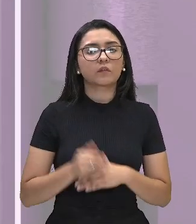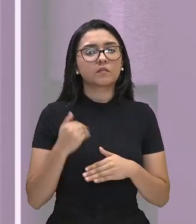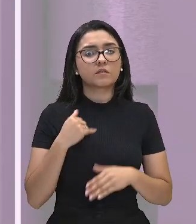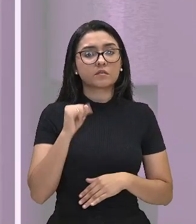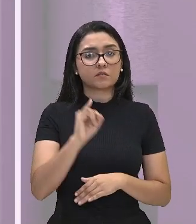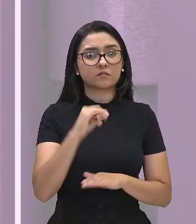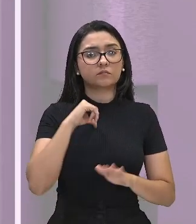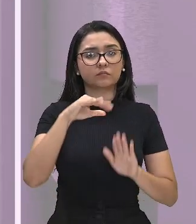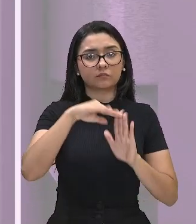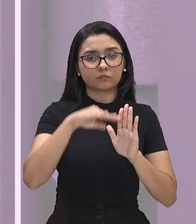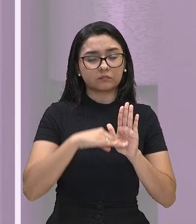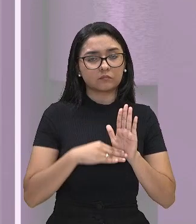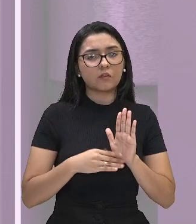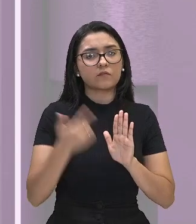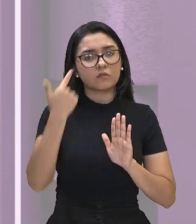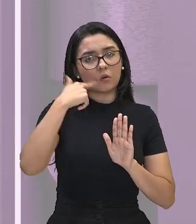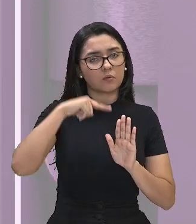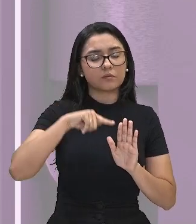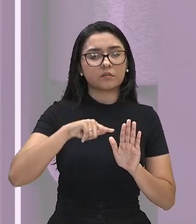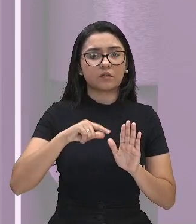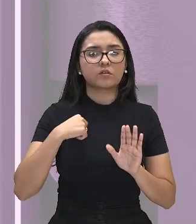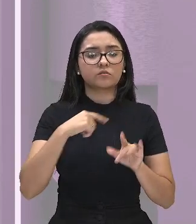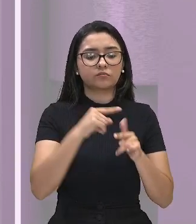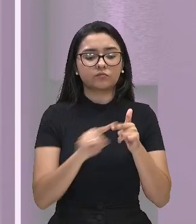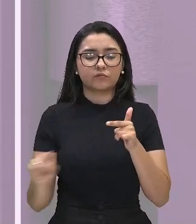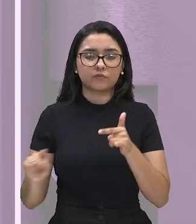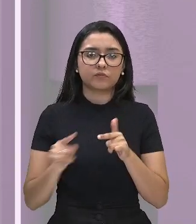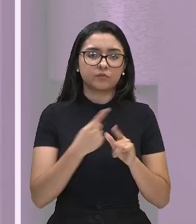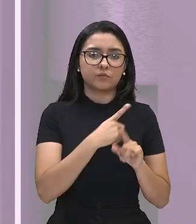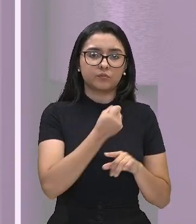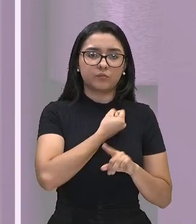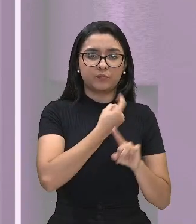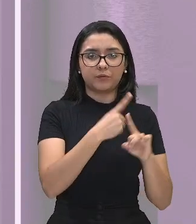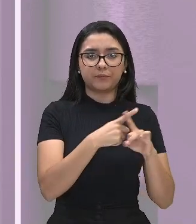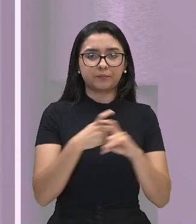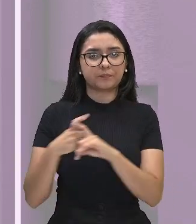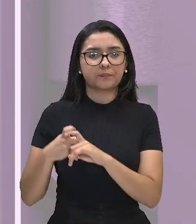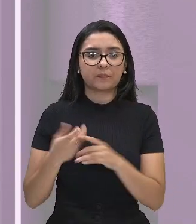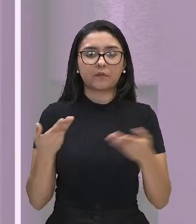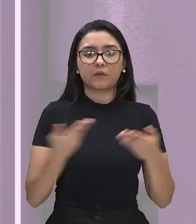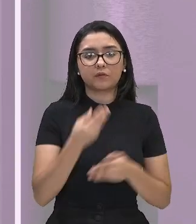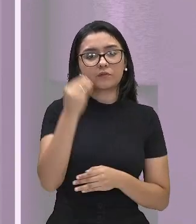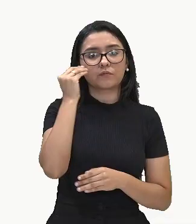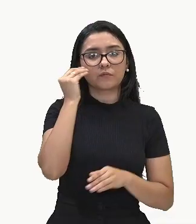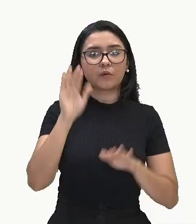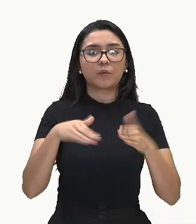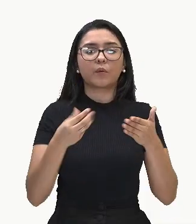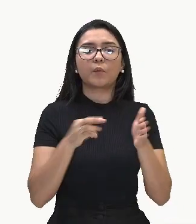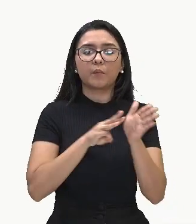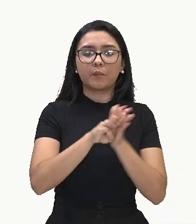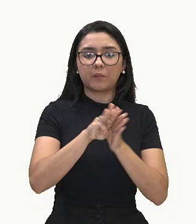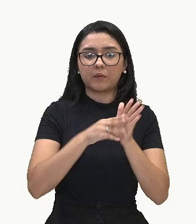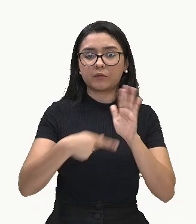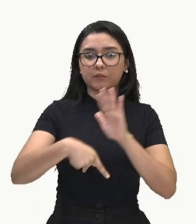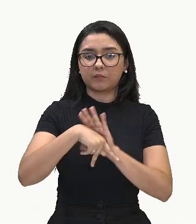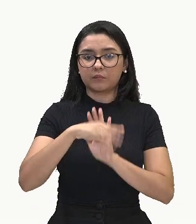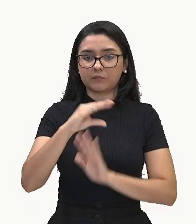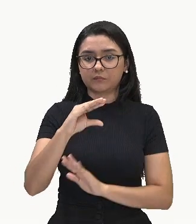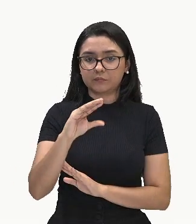passo, você vai ver que você consegue fazer a divisão entre os polinômios. Vamos agora conhecer o método da chave. Vamos lá.